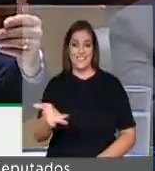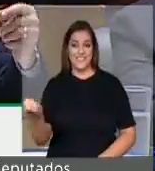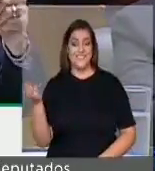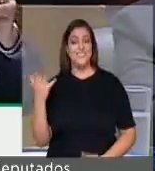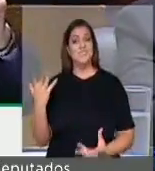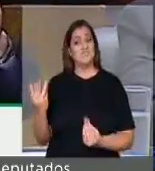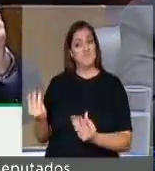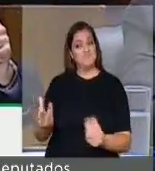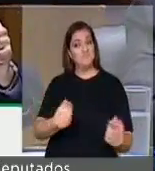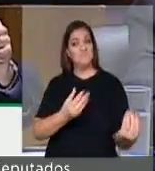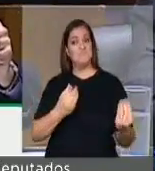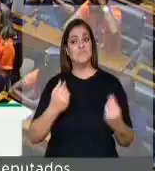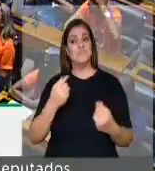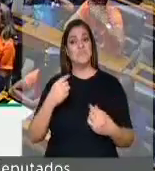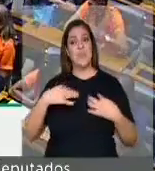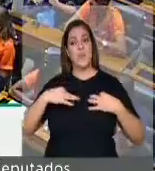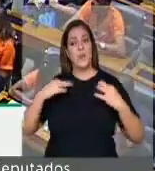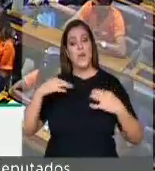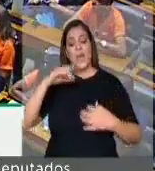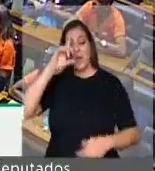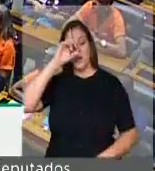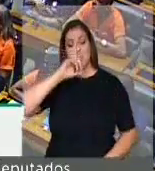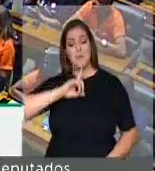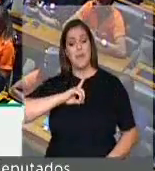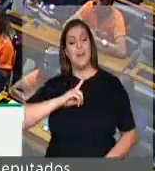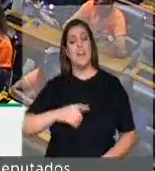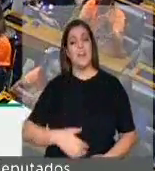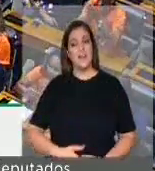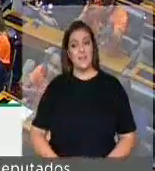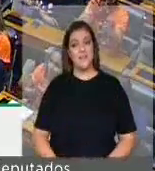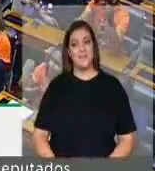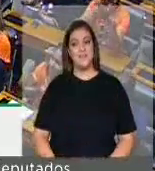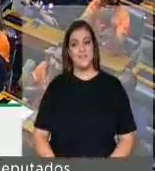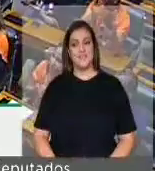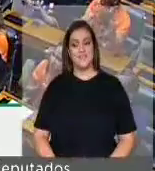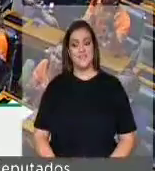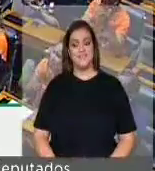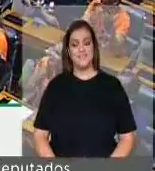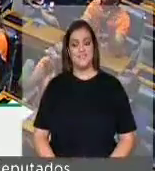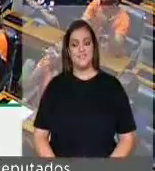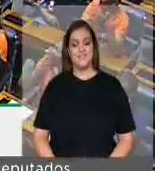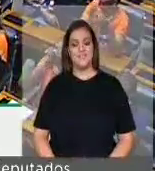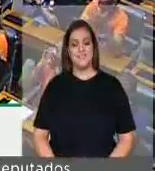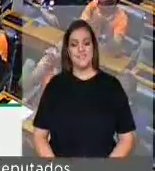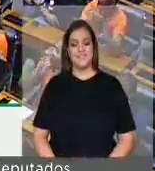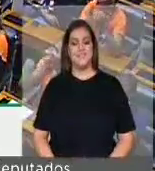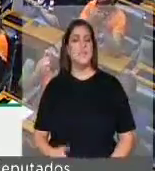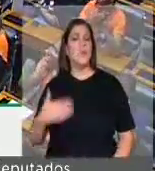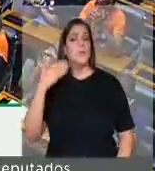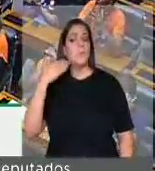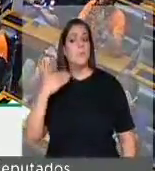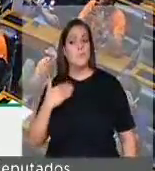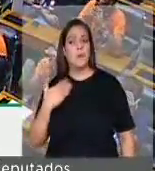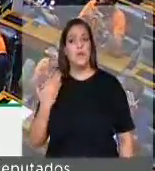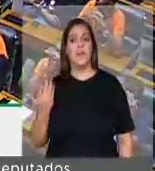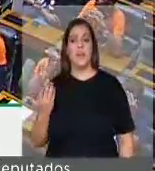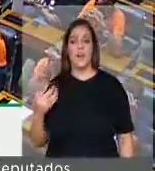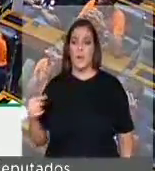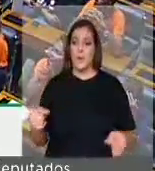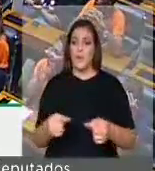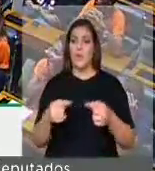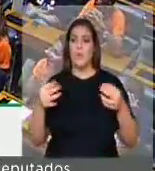repleto de amarelo, predominando a cor amarela, que é a cor também dos bancos públicos, a cor do Brasil,